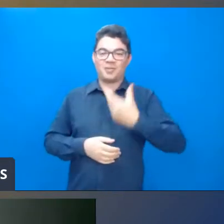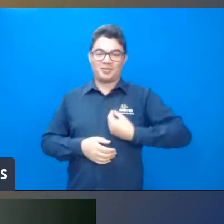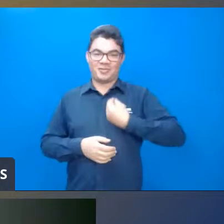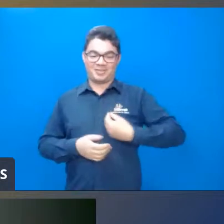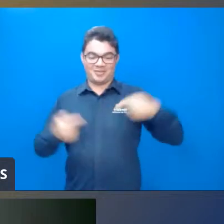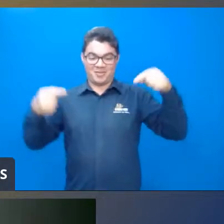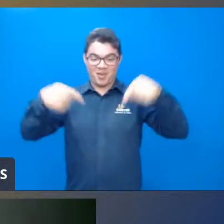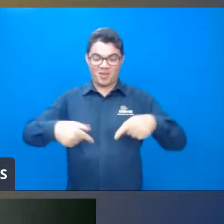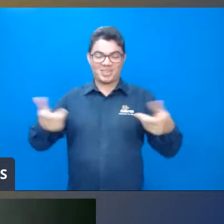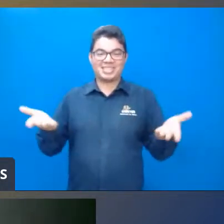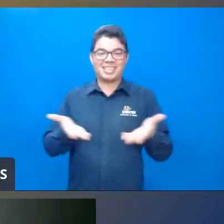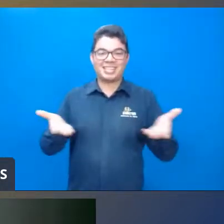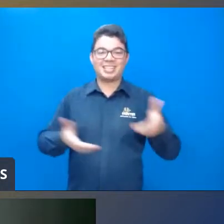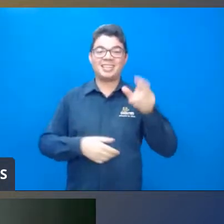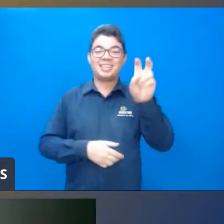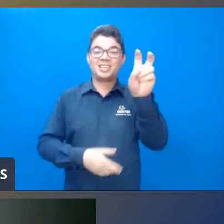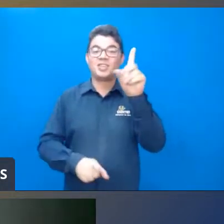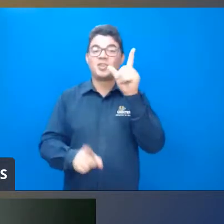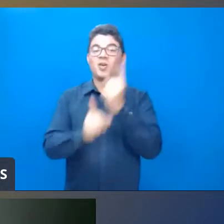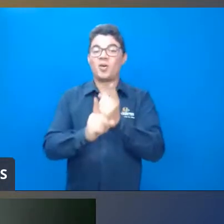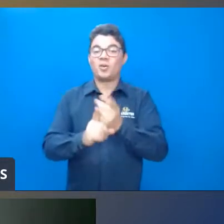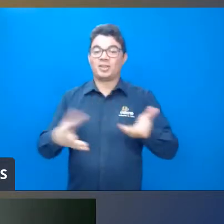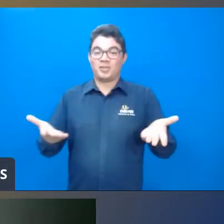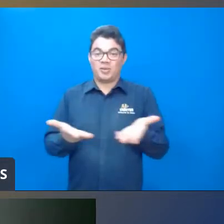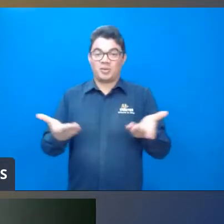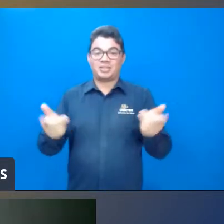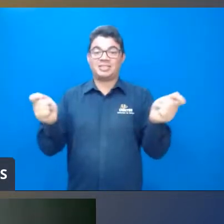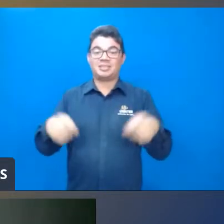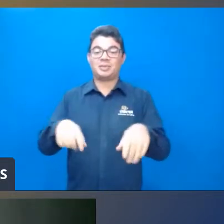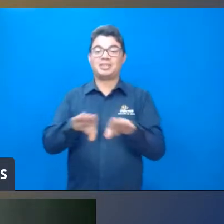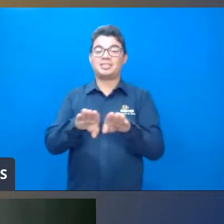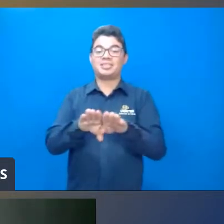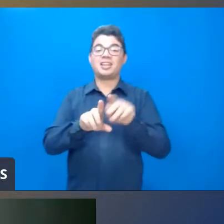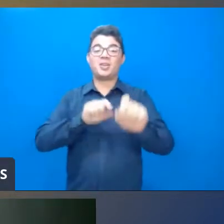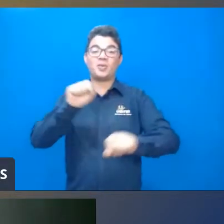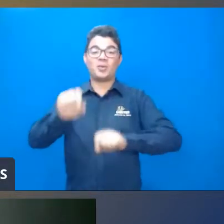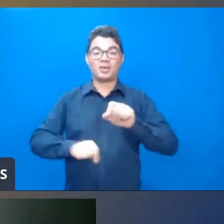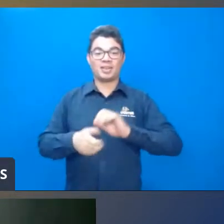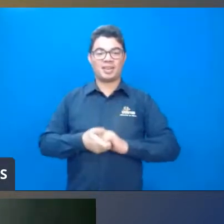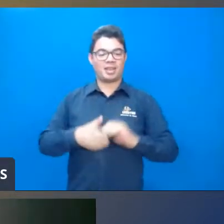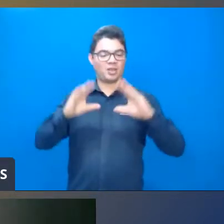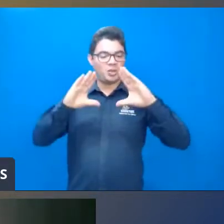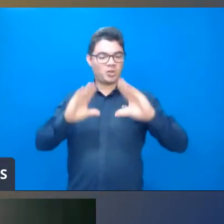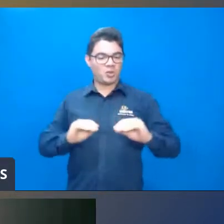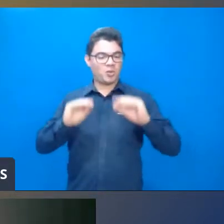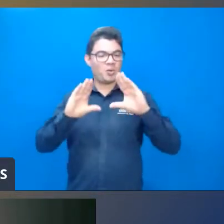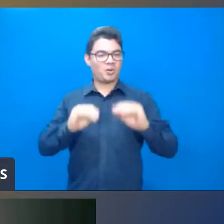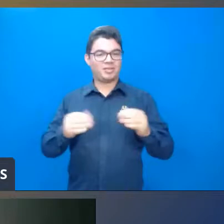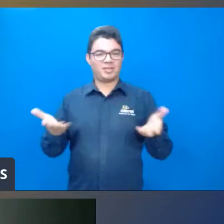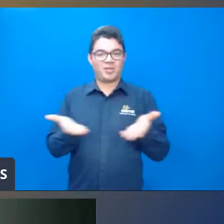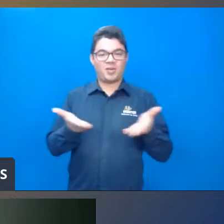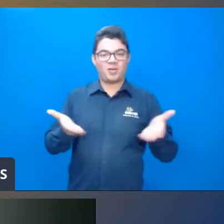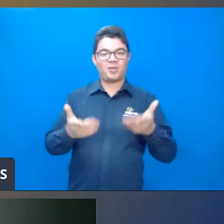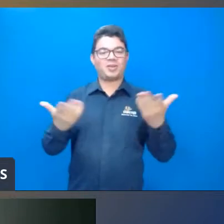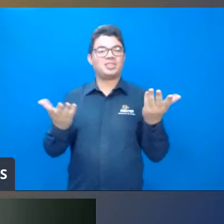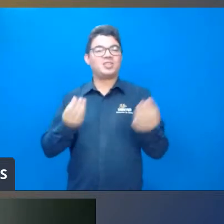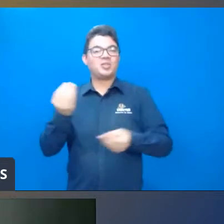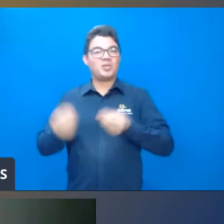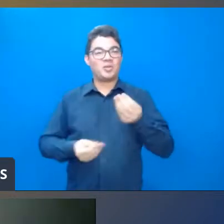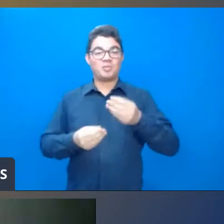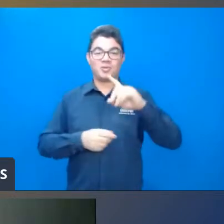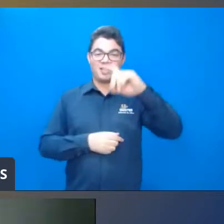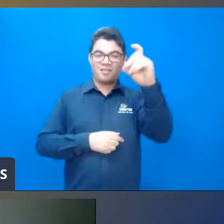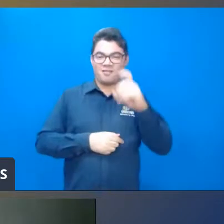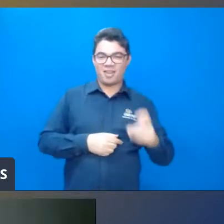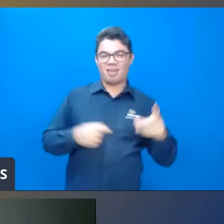nosso quinto encontro e desejar, né, que seja uma noite produtiva, não só aqui em aplicações das derivadas, mas